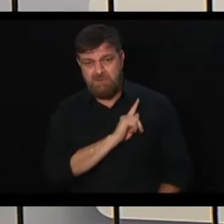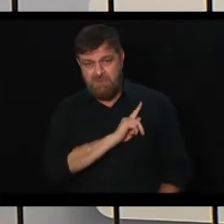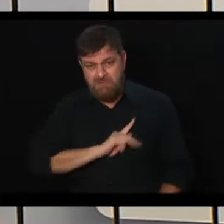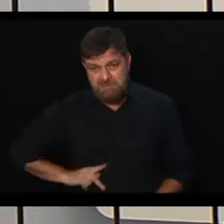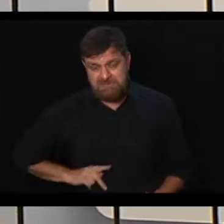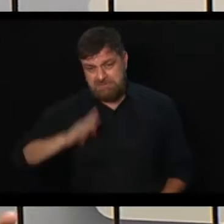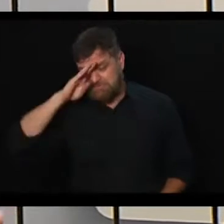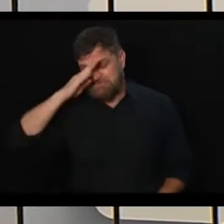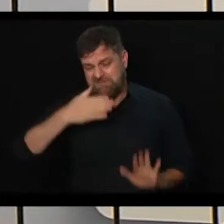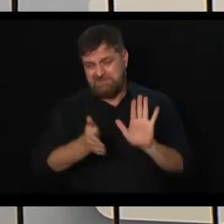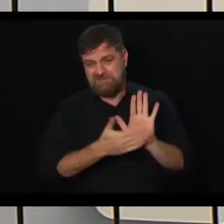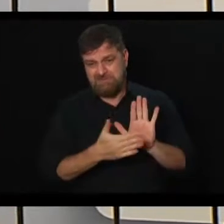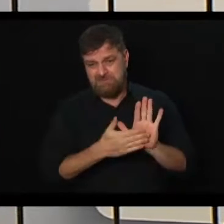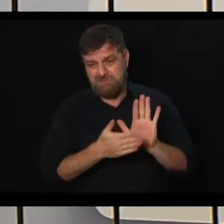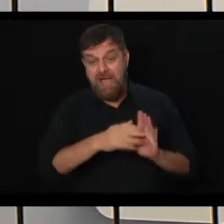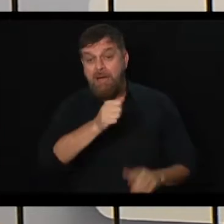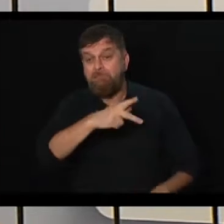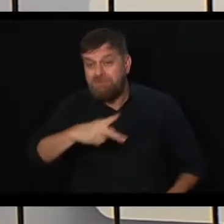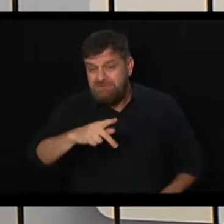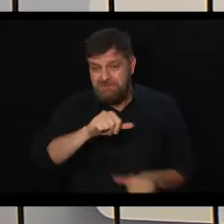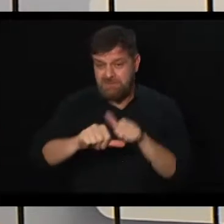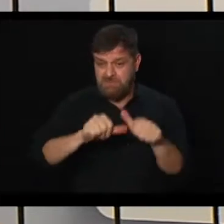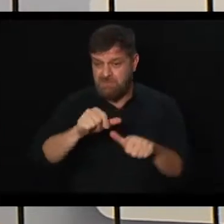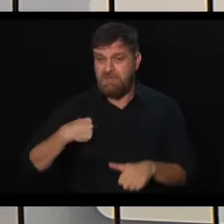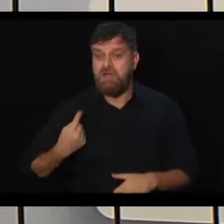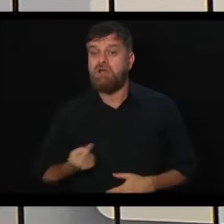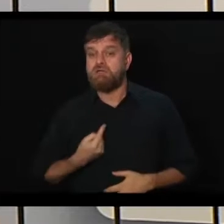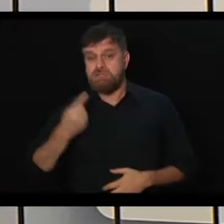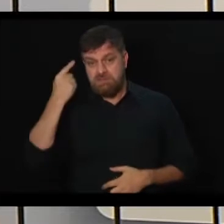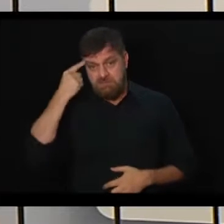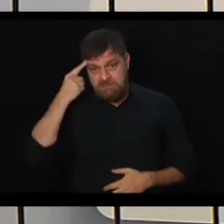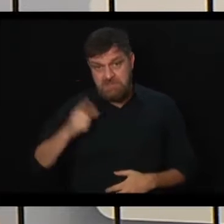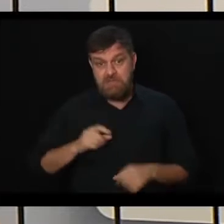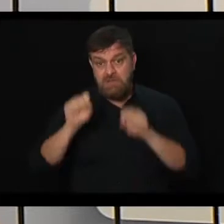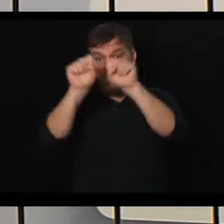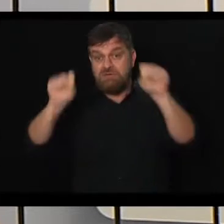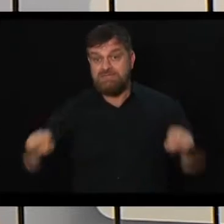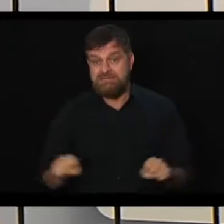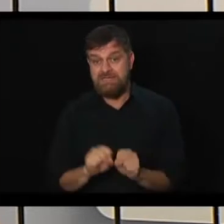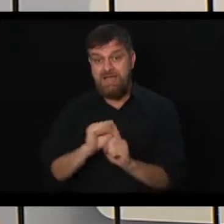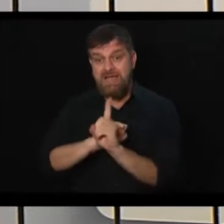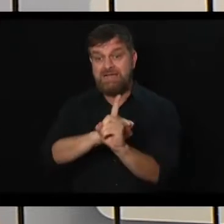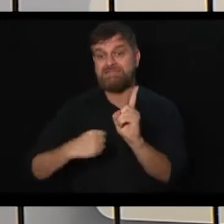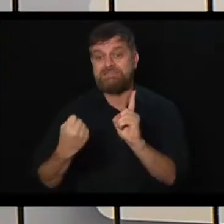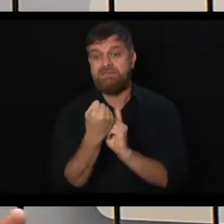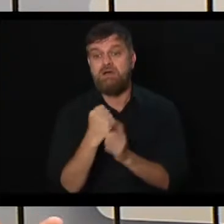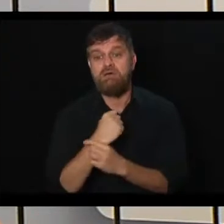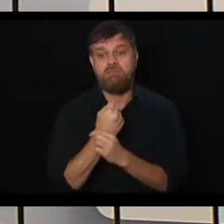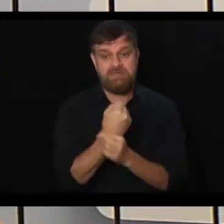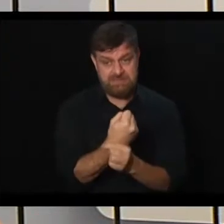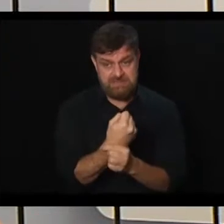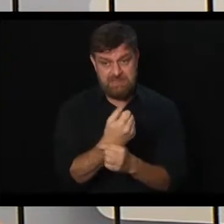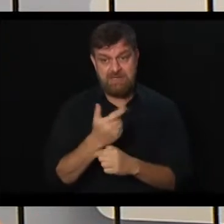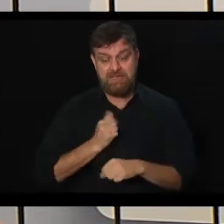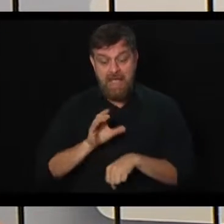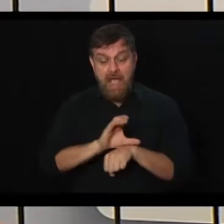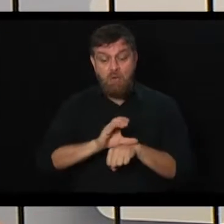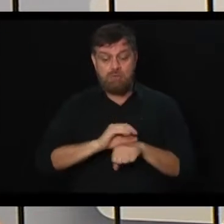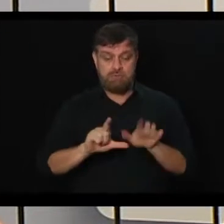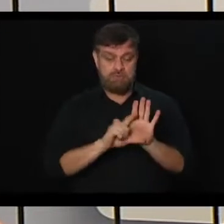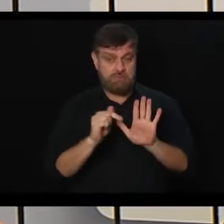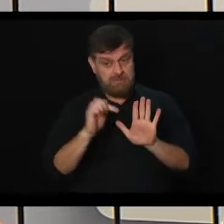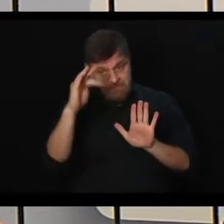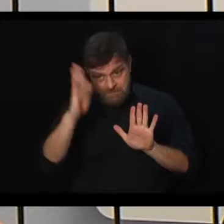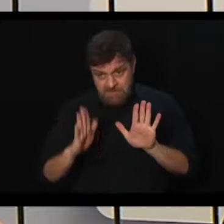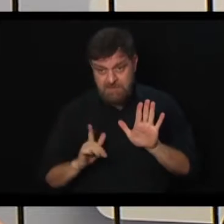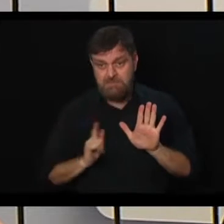discutindo a aposentadoria, na verdade a está discutindo o sistema de seguridade social, que é um sistema definido pela Constituição, que